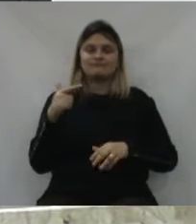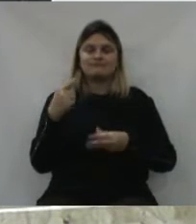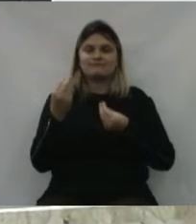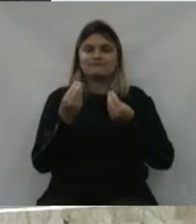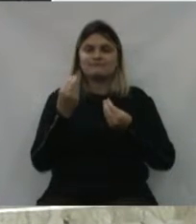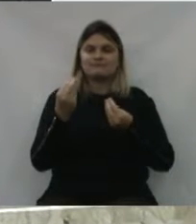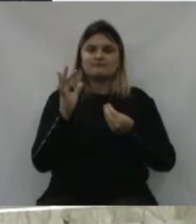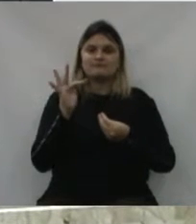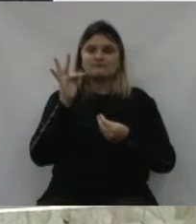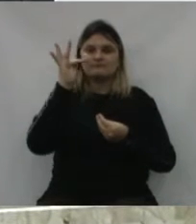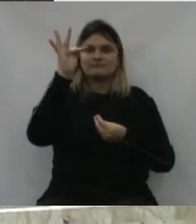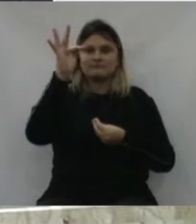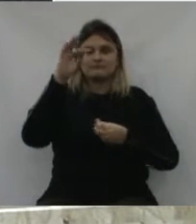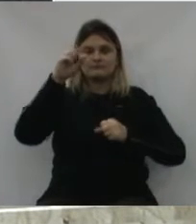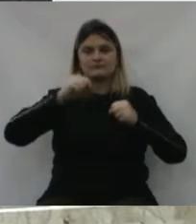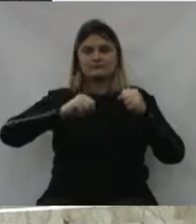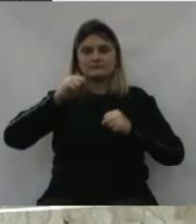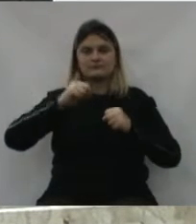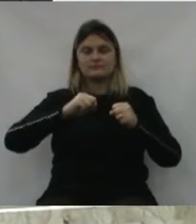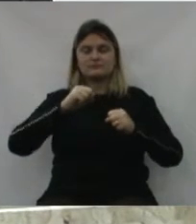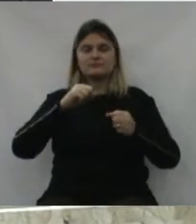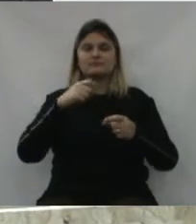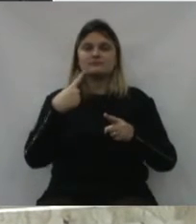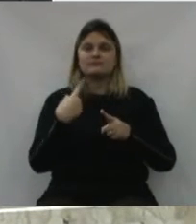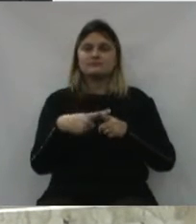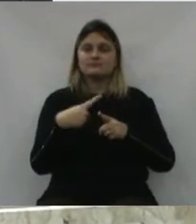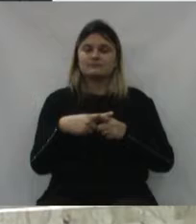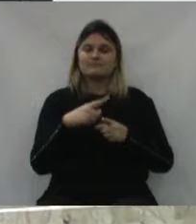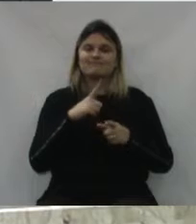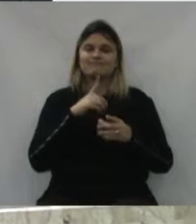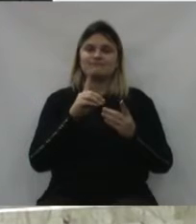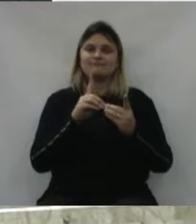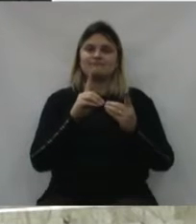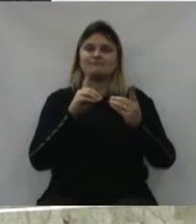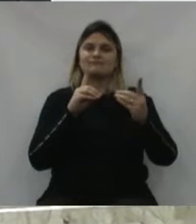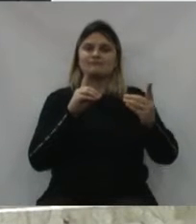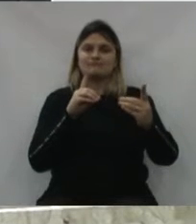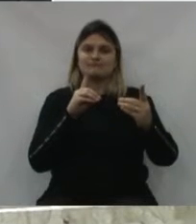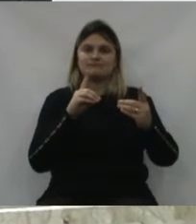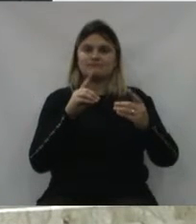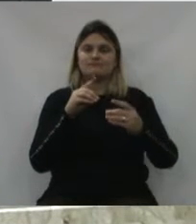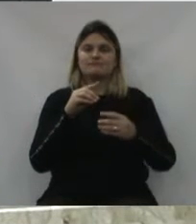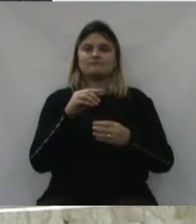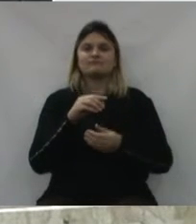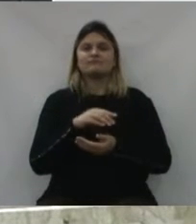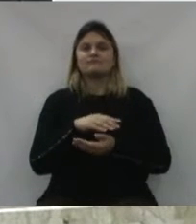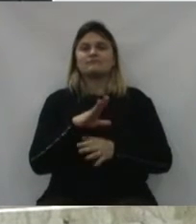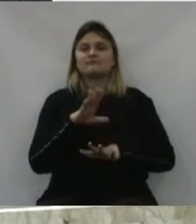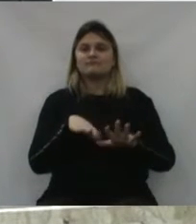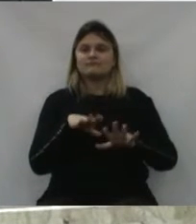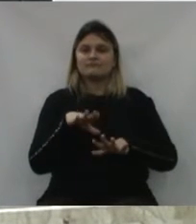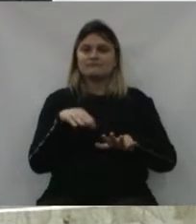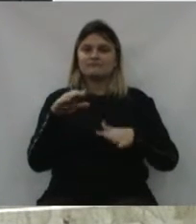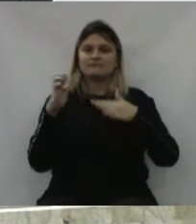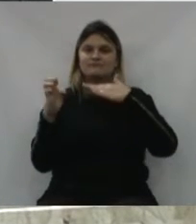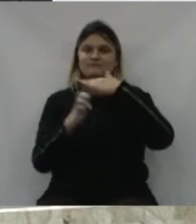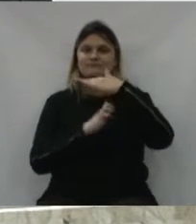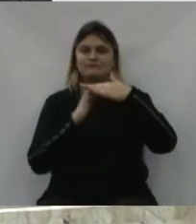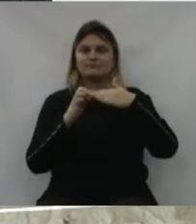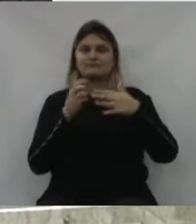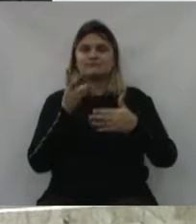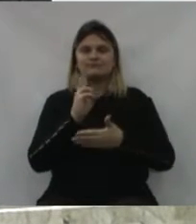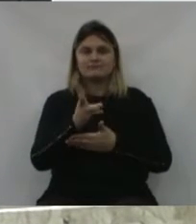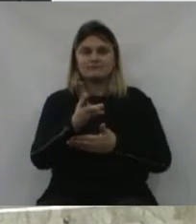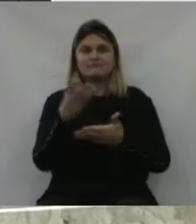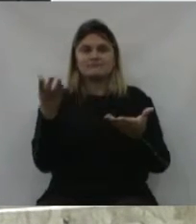nós talvez não temos uma perspectiva de uma grande indústria, porque estamos distante de portos. E o